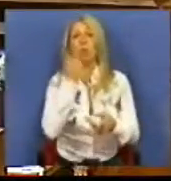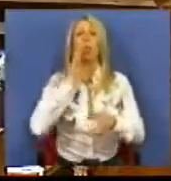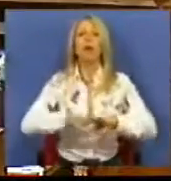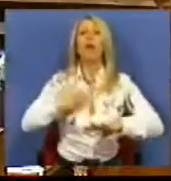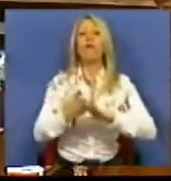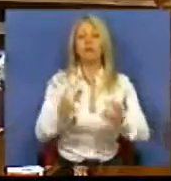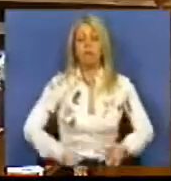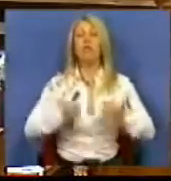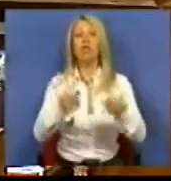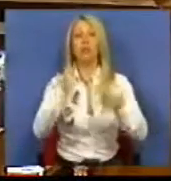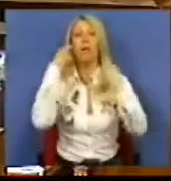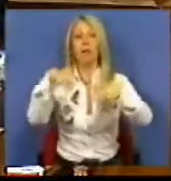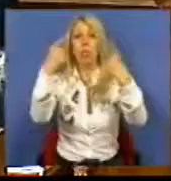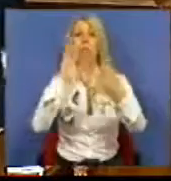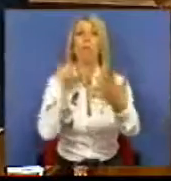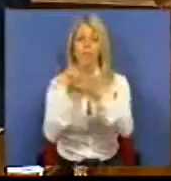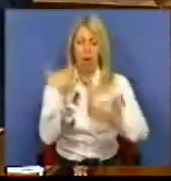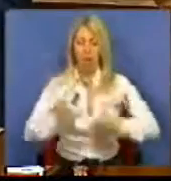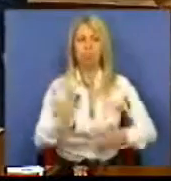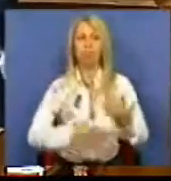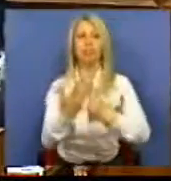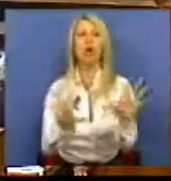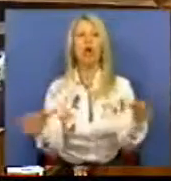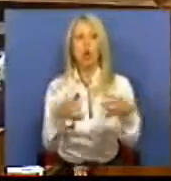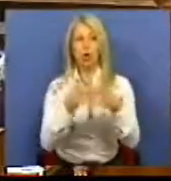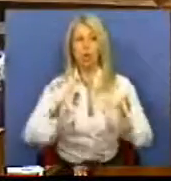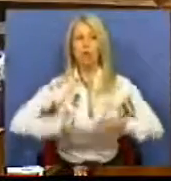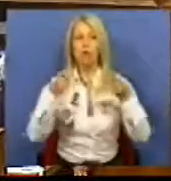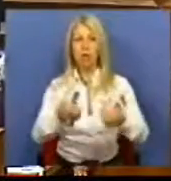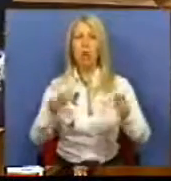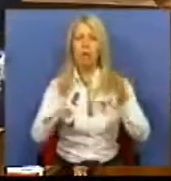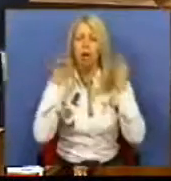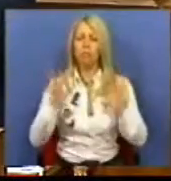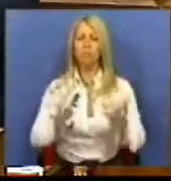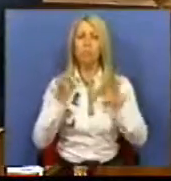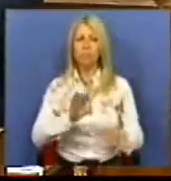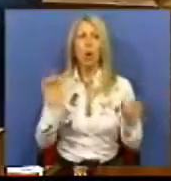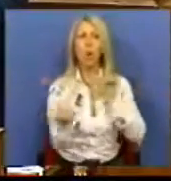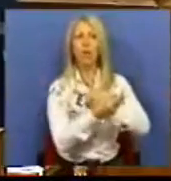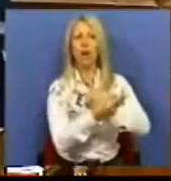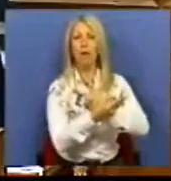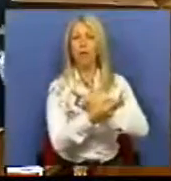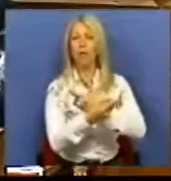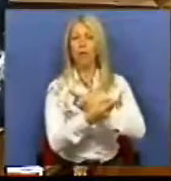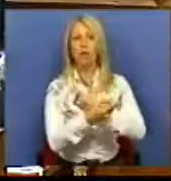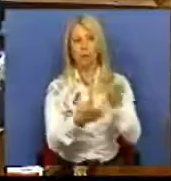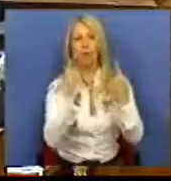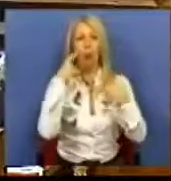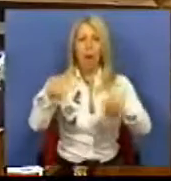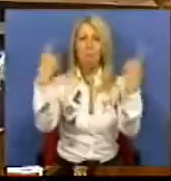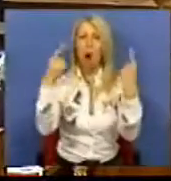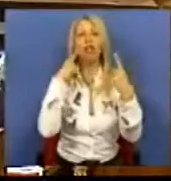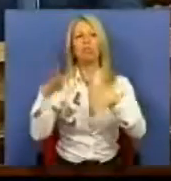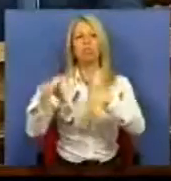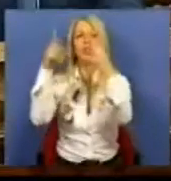investimento público para dinamizar o conjunto do investimento, mas exatamente o contrário. A cena-se com o crescimento nominal